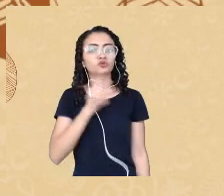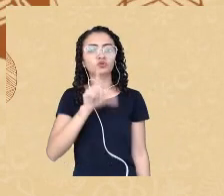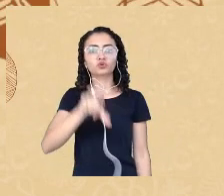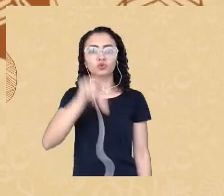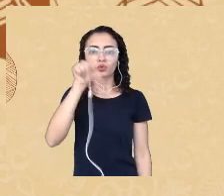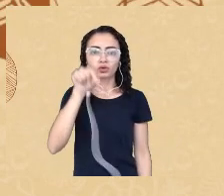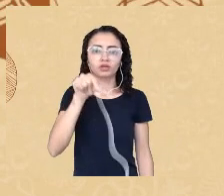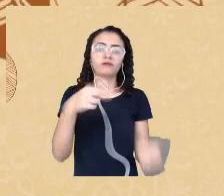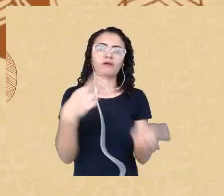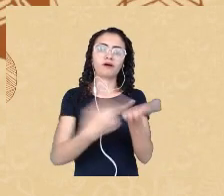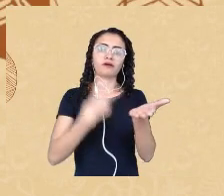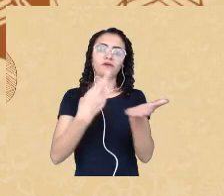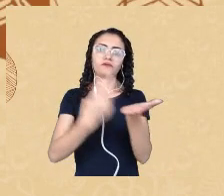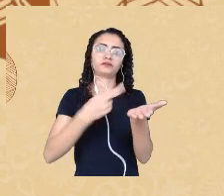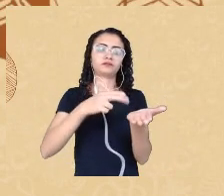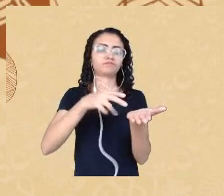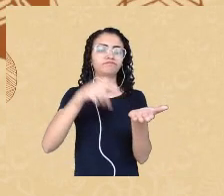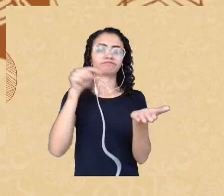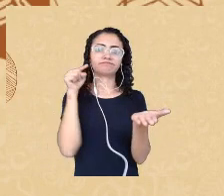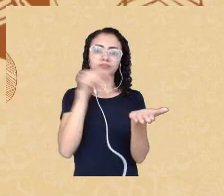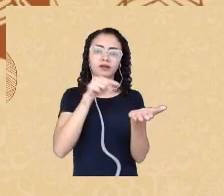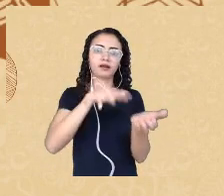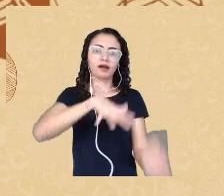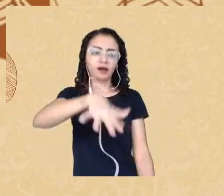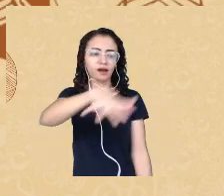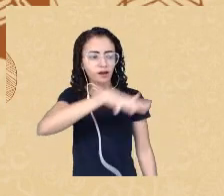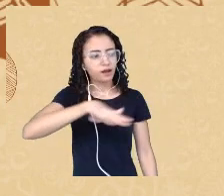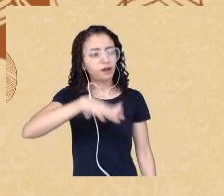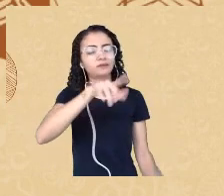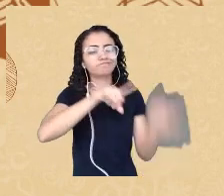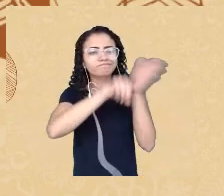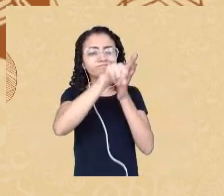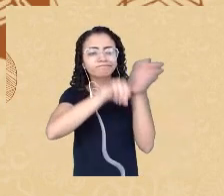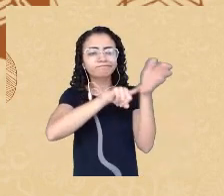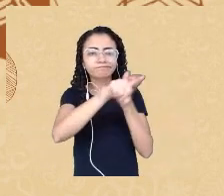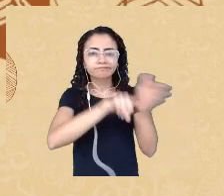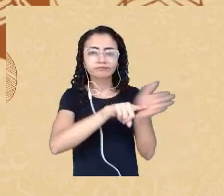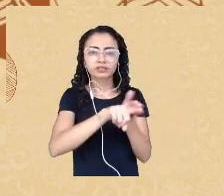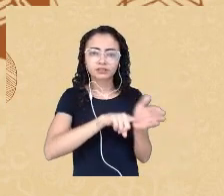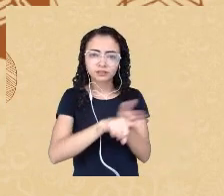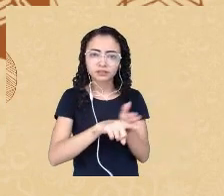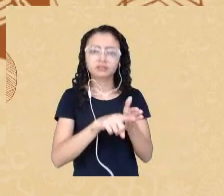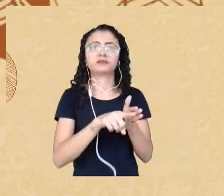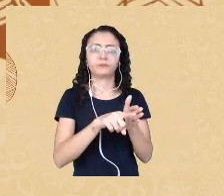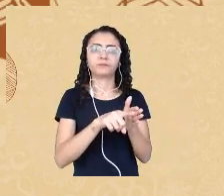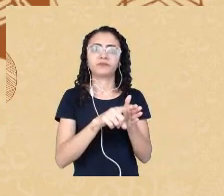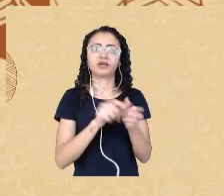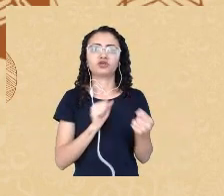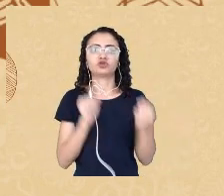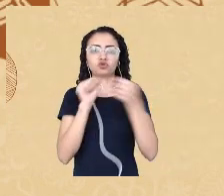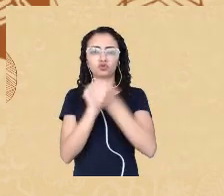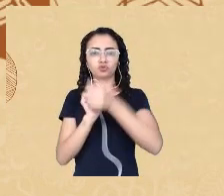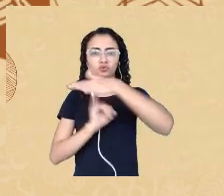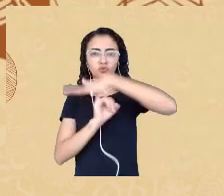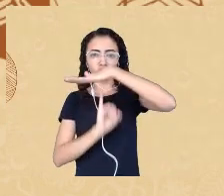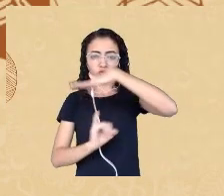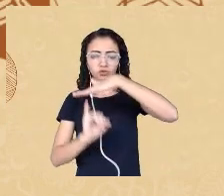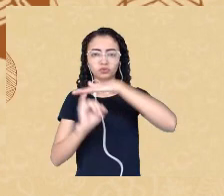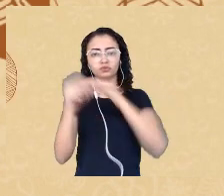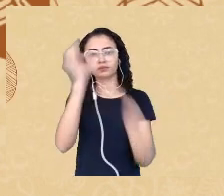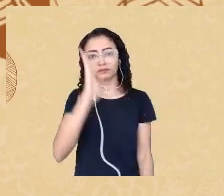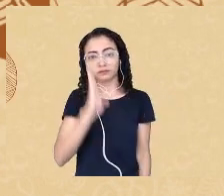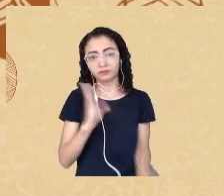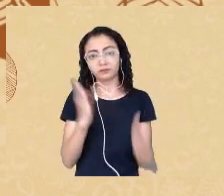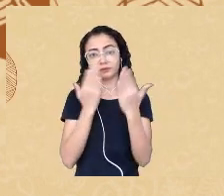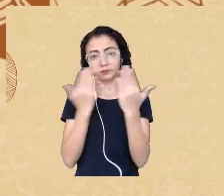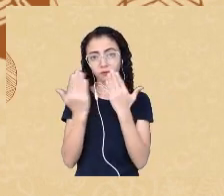de pesquisa desse estudo que tem sido conduzido aqui junto ao Aula PAP. Então, nós buscamos a